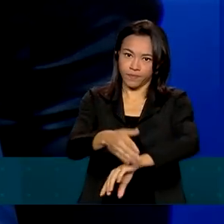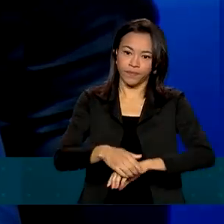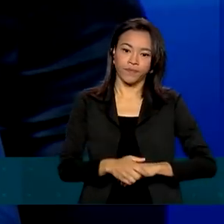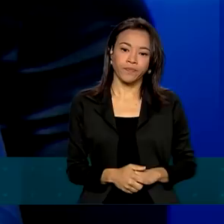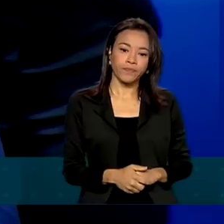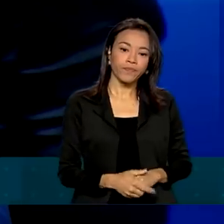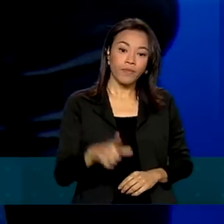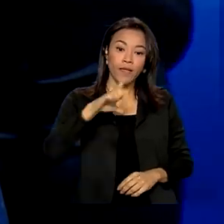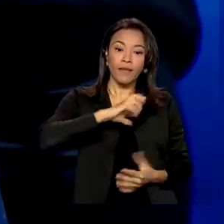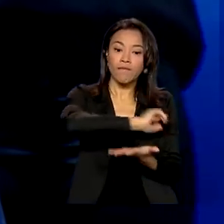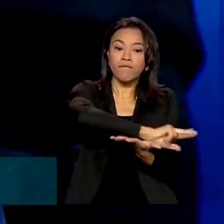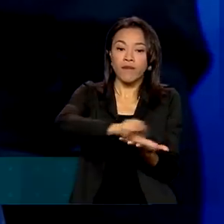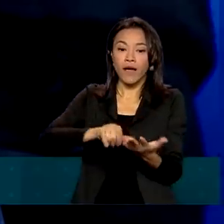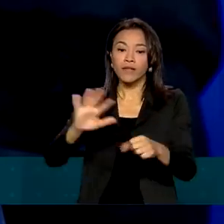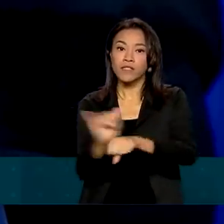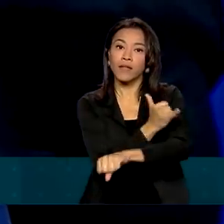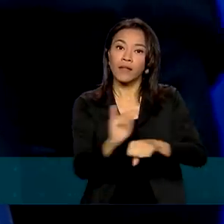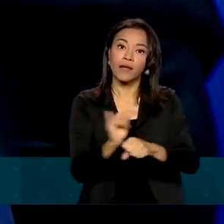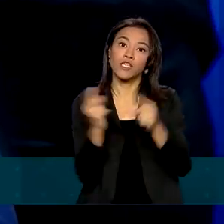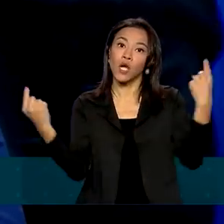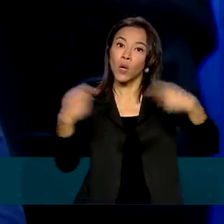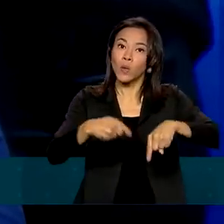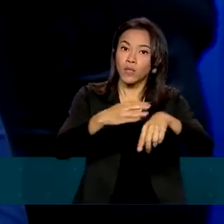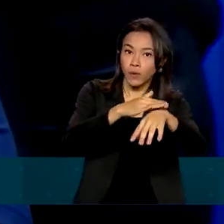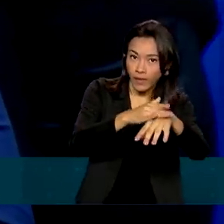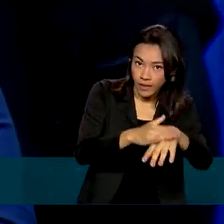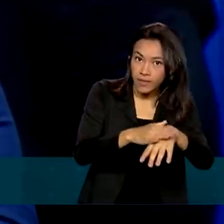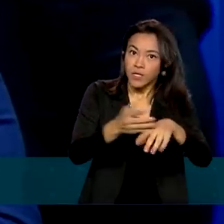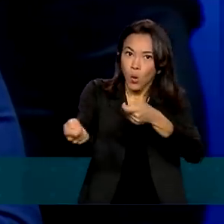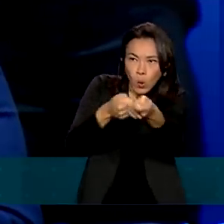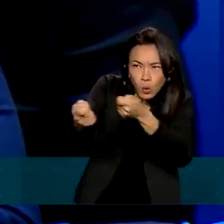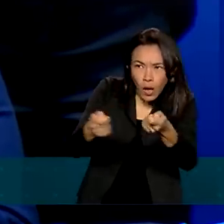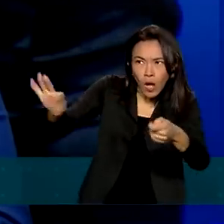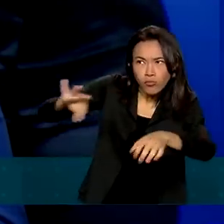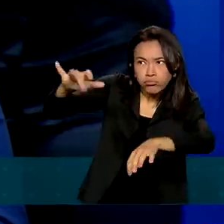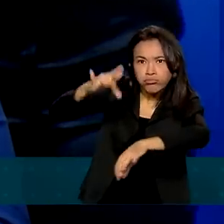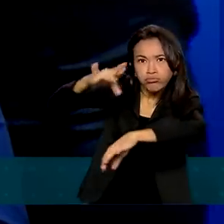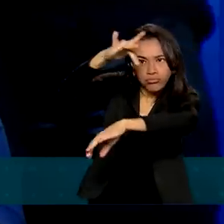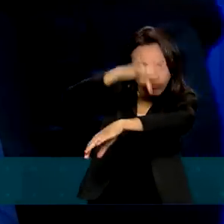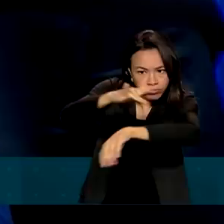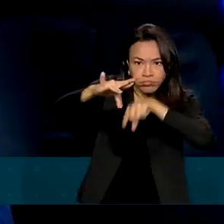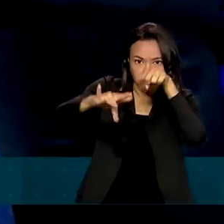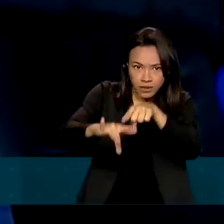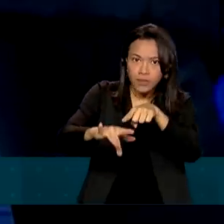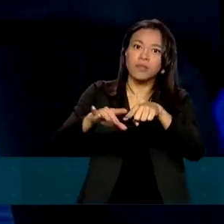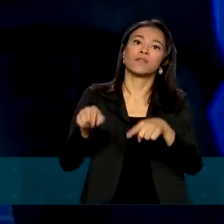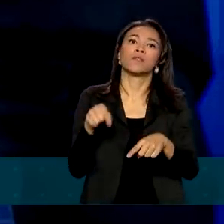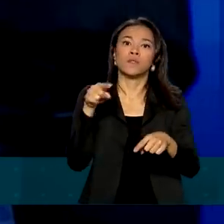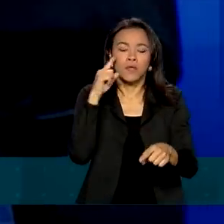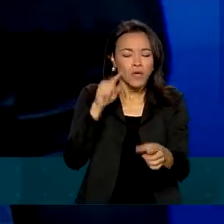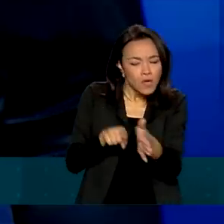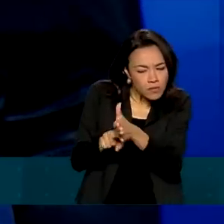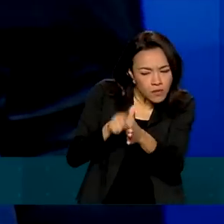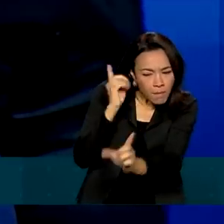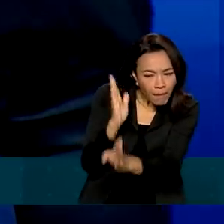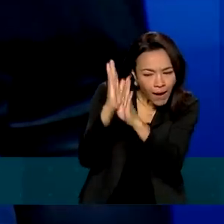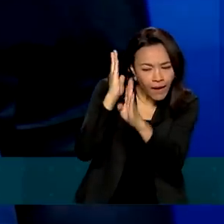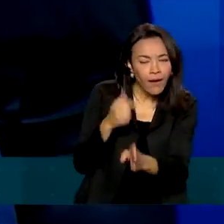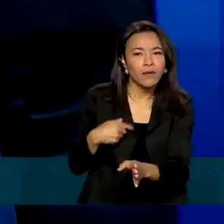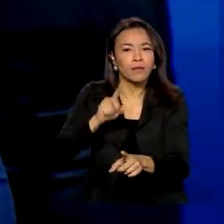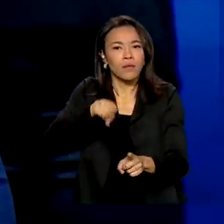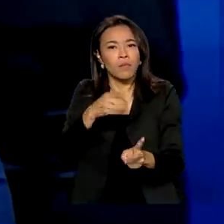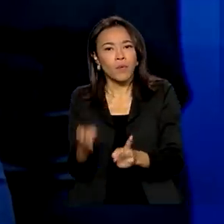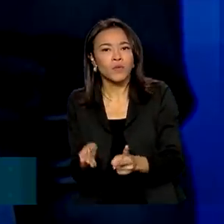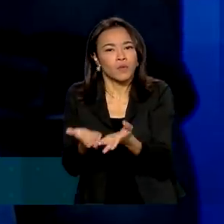estratégias para o controle da malária. Obviamente, o controle do vetor, mas não apenas isso, mas o diagnóstico oportuno, o tratamento adequado,